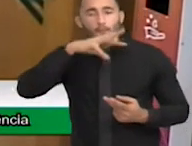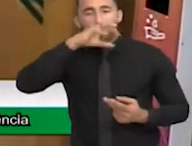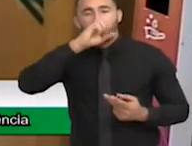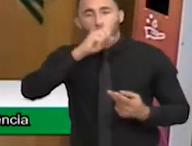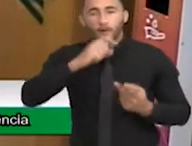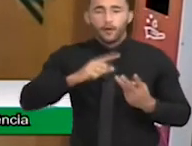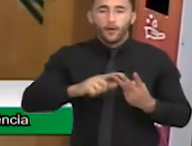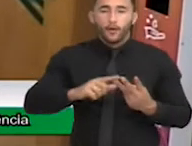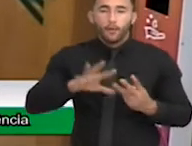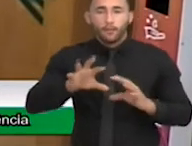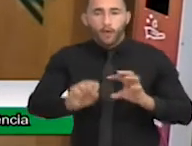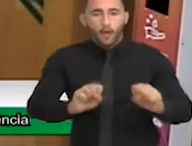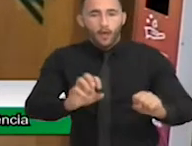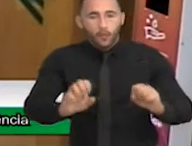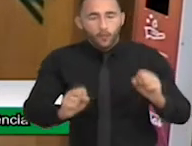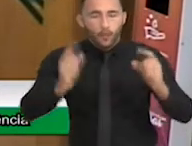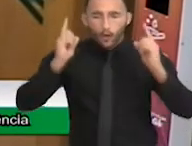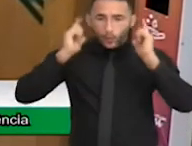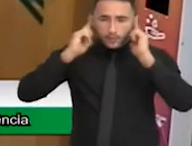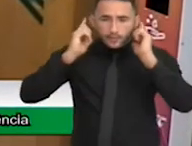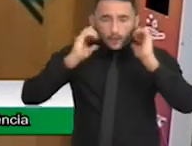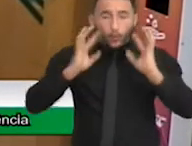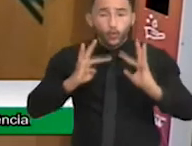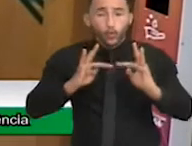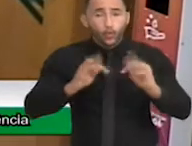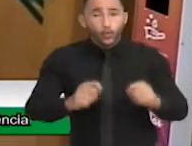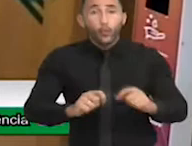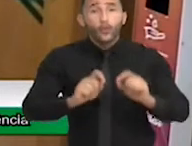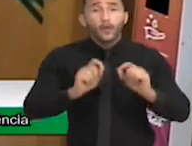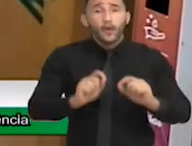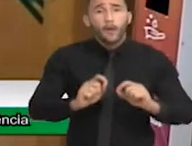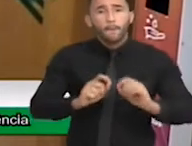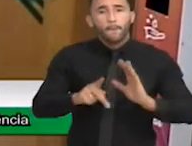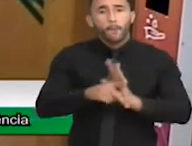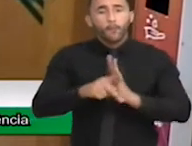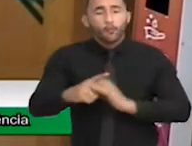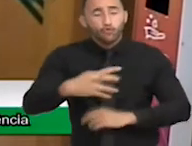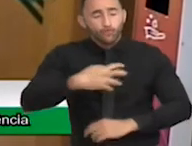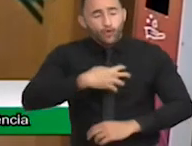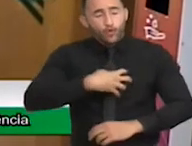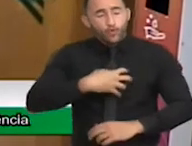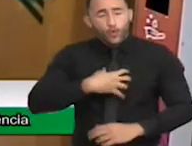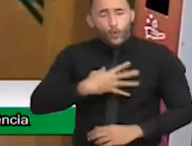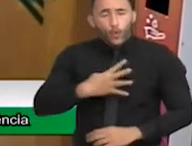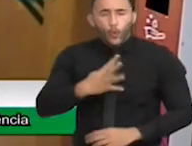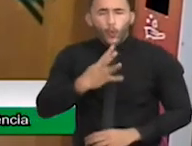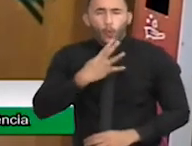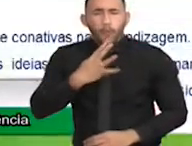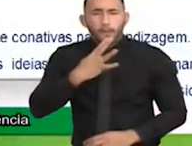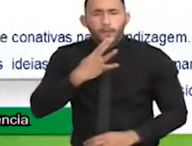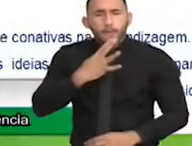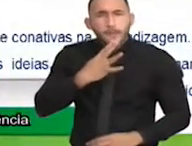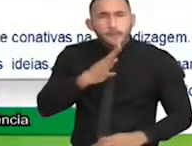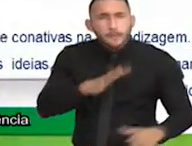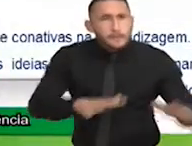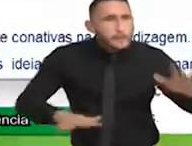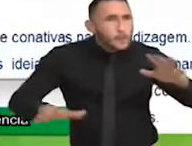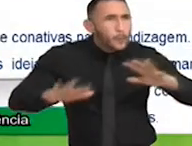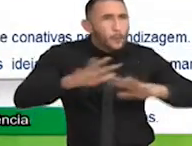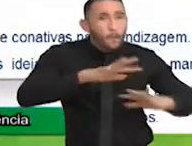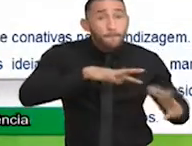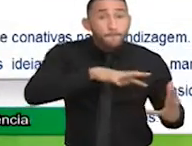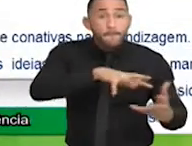audição, auxilia, tudo nisso, que são as funções mentais para compreender esse mundo do que o cerca. A gente tem as funções